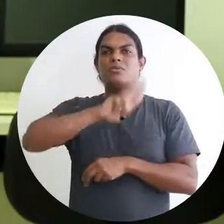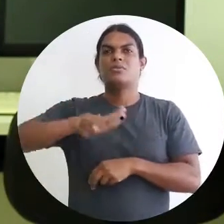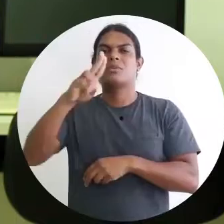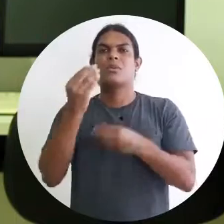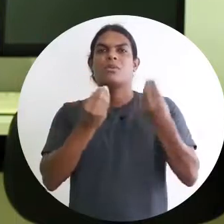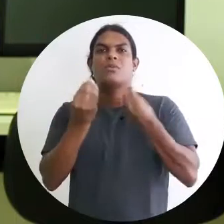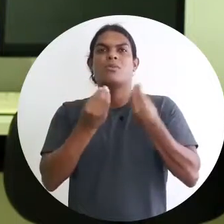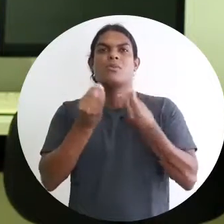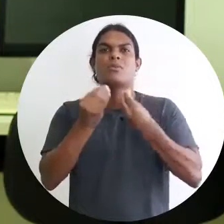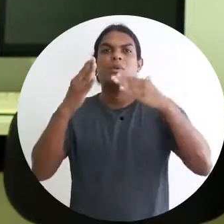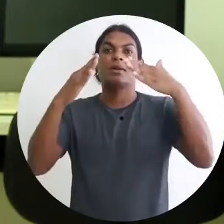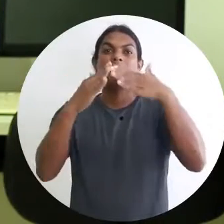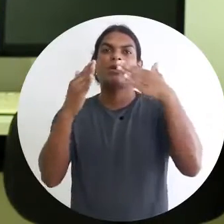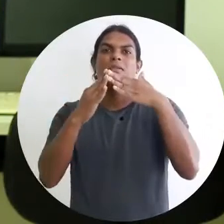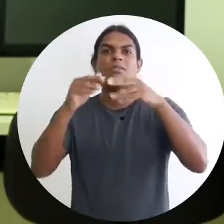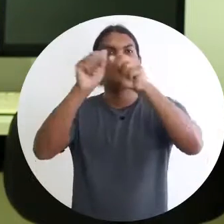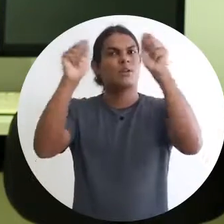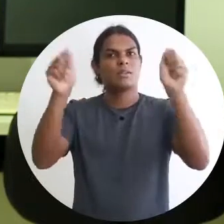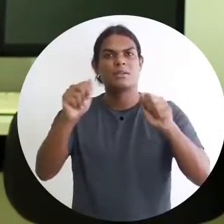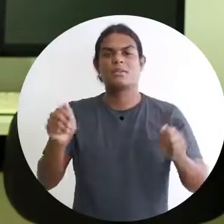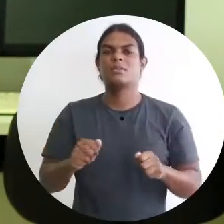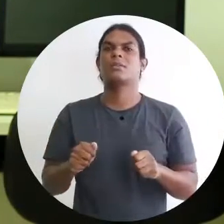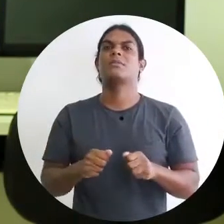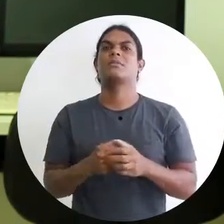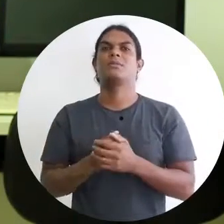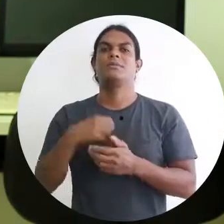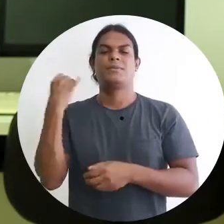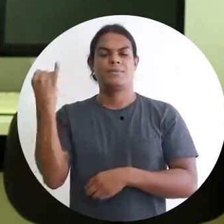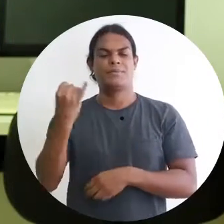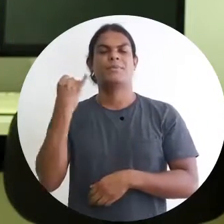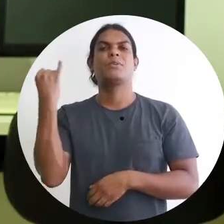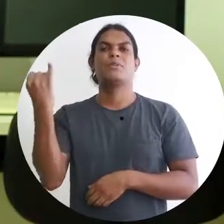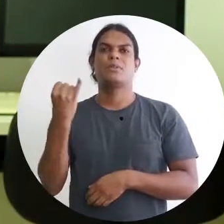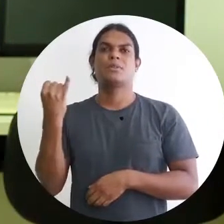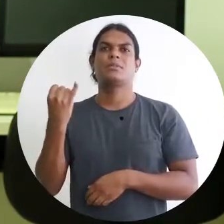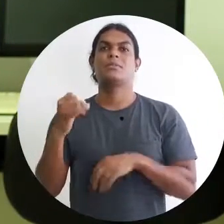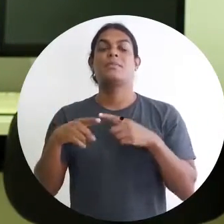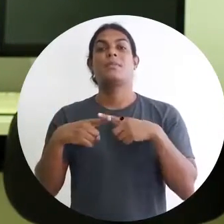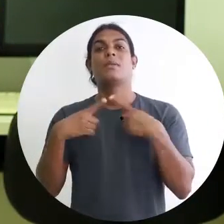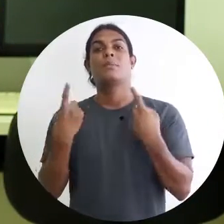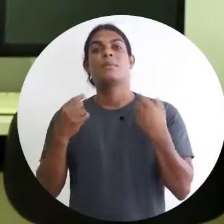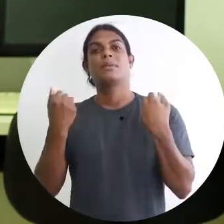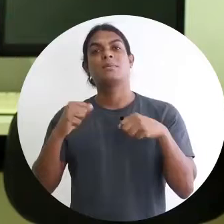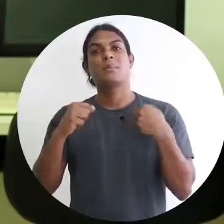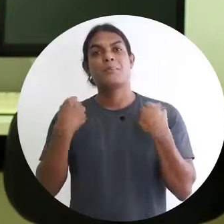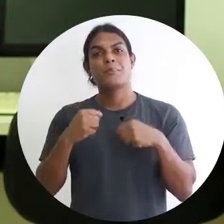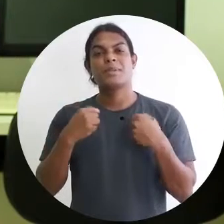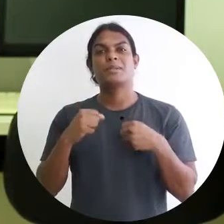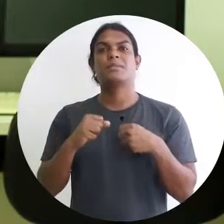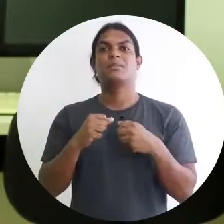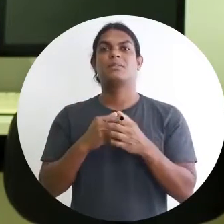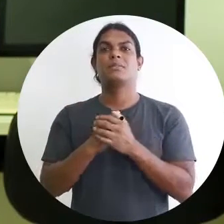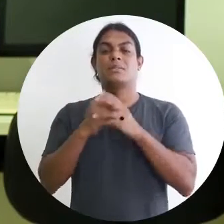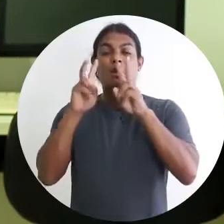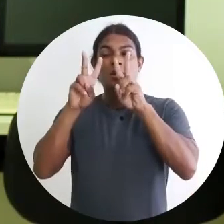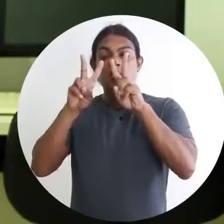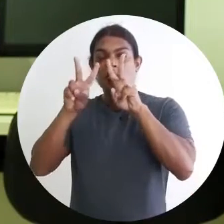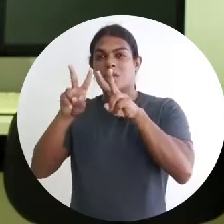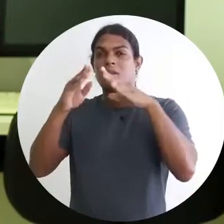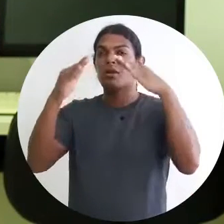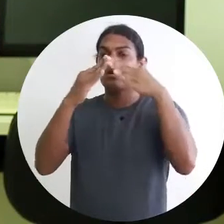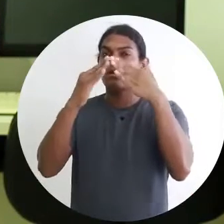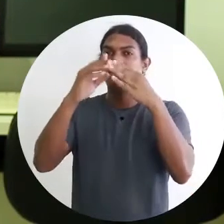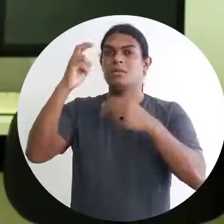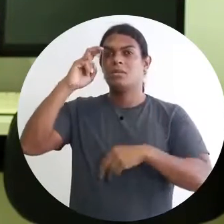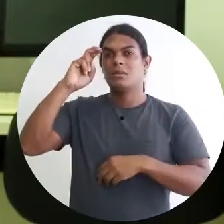muitos artesãos, panos, obras, várias coisas lá. Mas a gente precisa ficar muito atento à Casa da Cultura, porque,